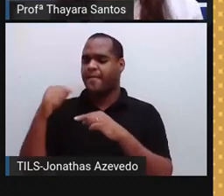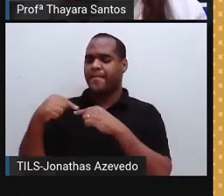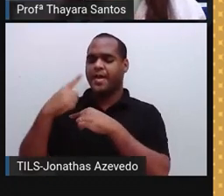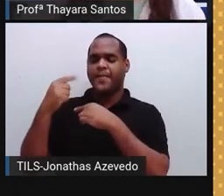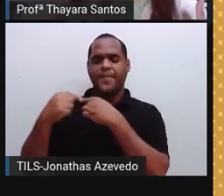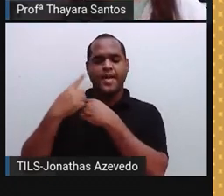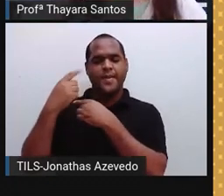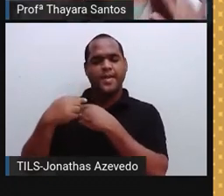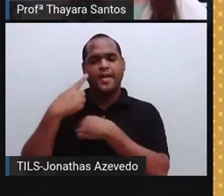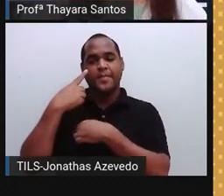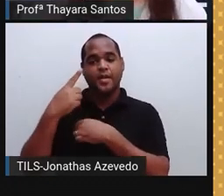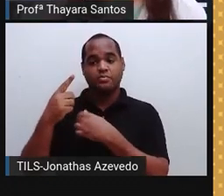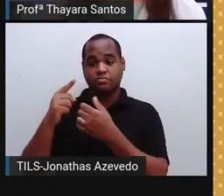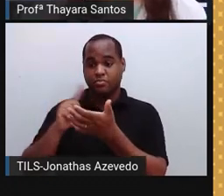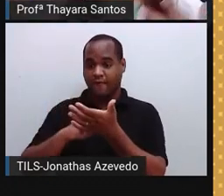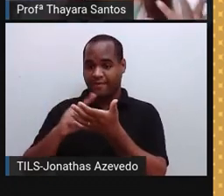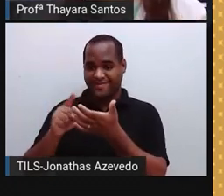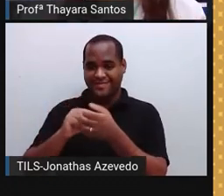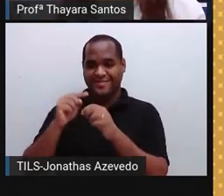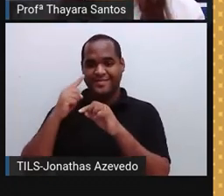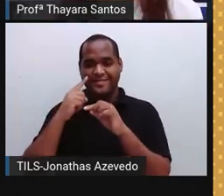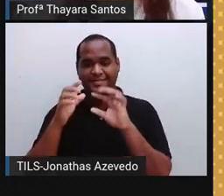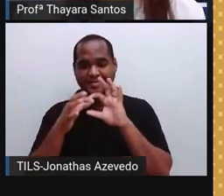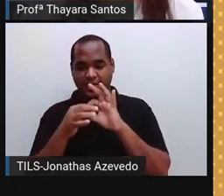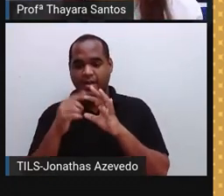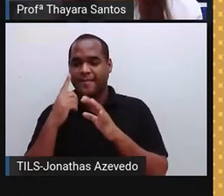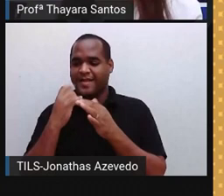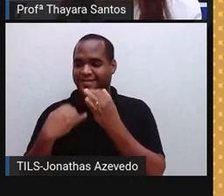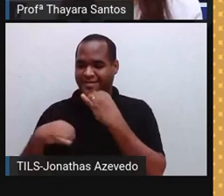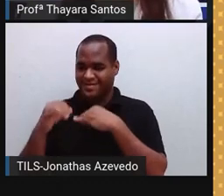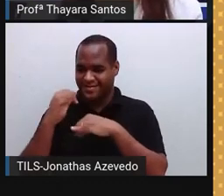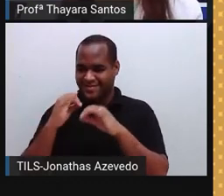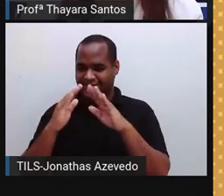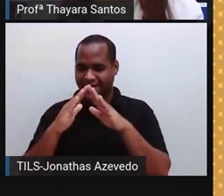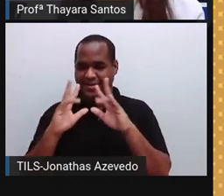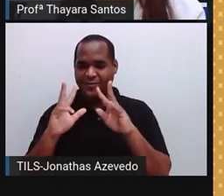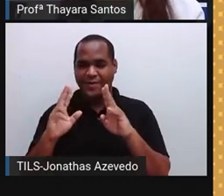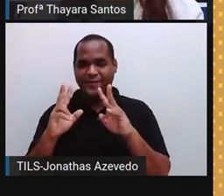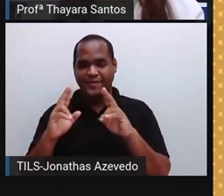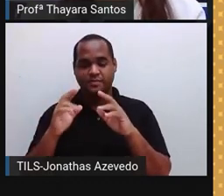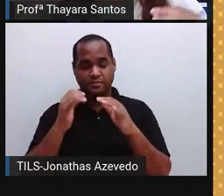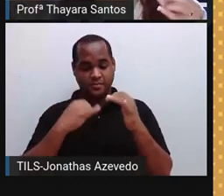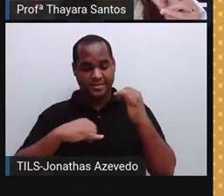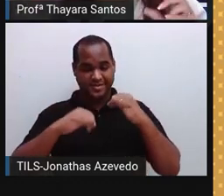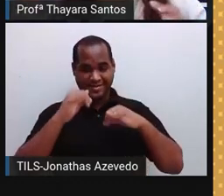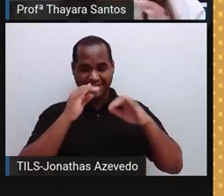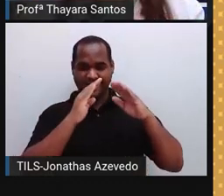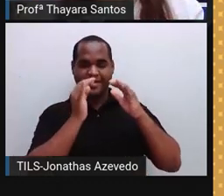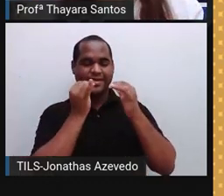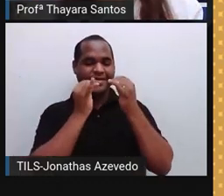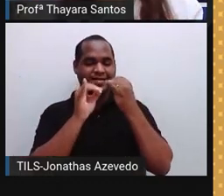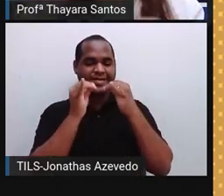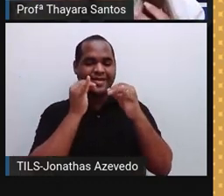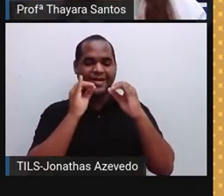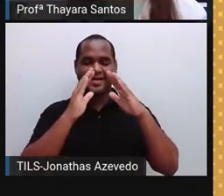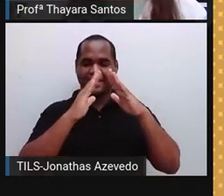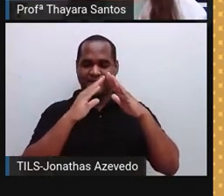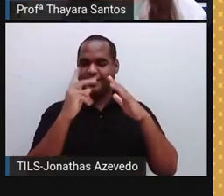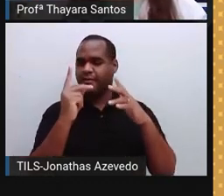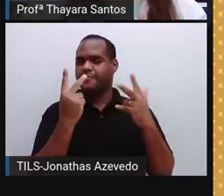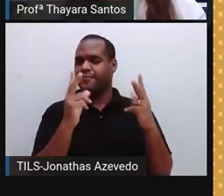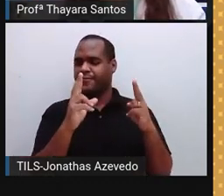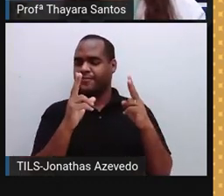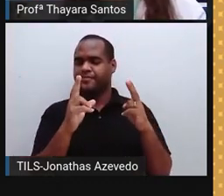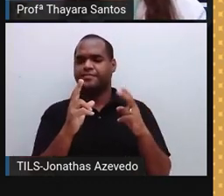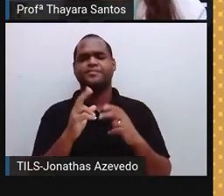impulso nervoso é um impulso elétrico. que nem a corrente de energia que passa na nossa casa. E essa bainha de mielina funciona como